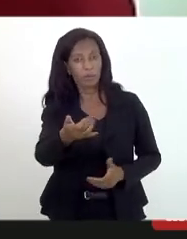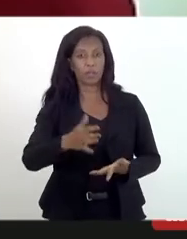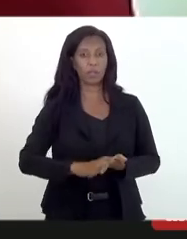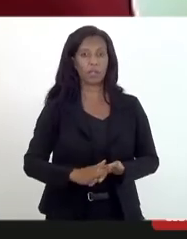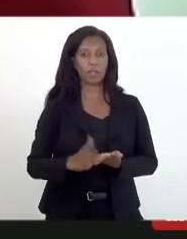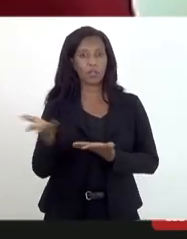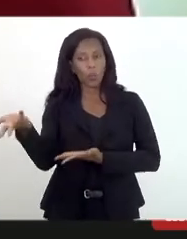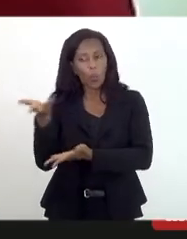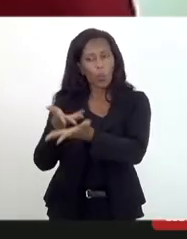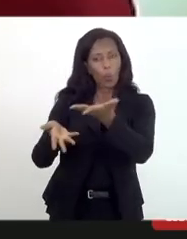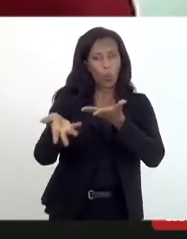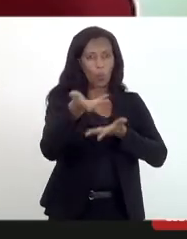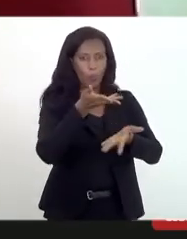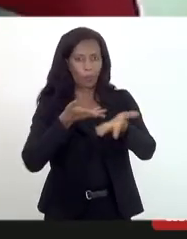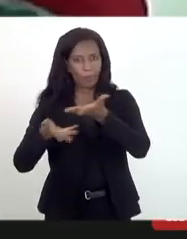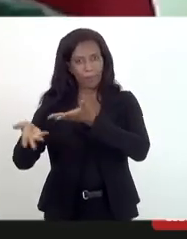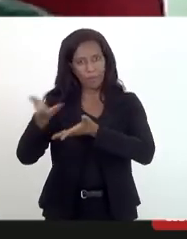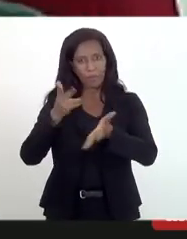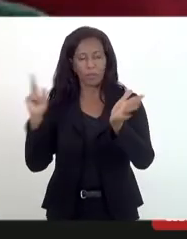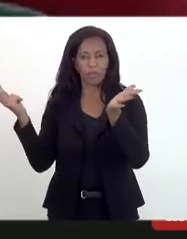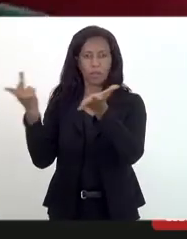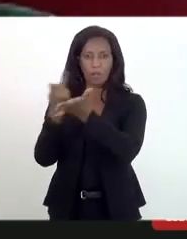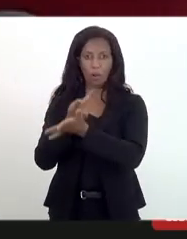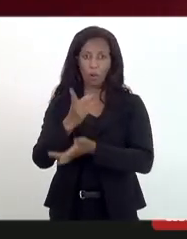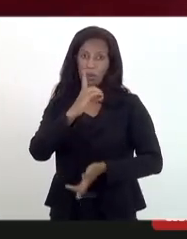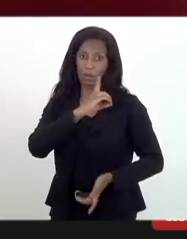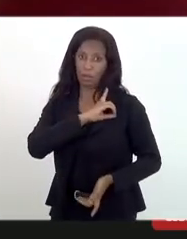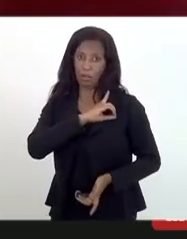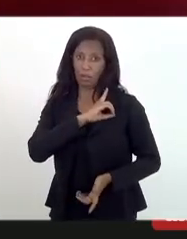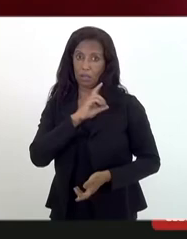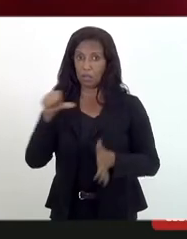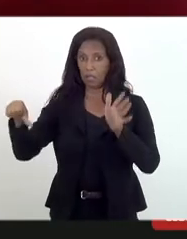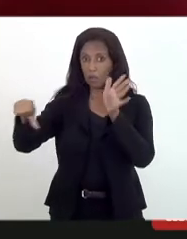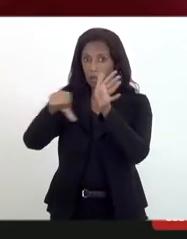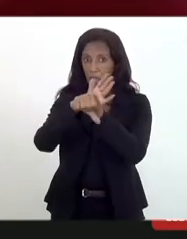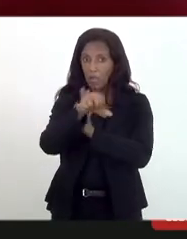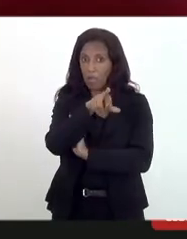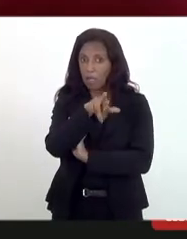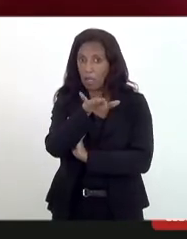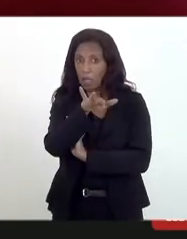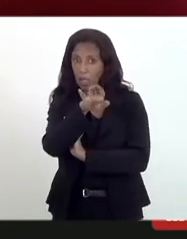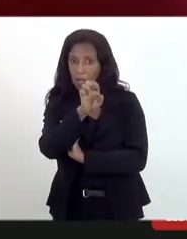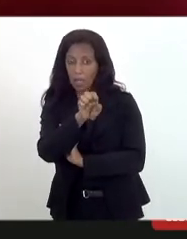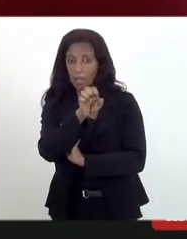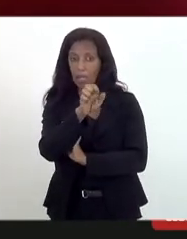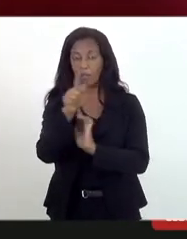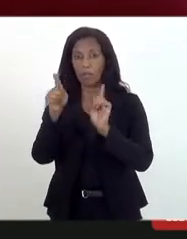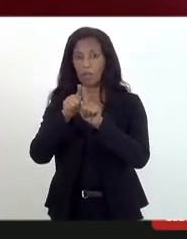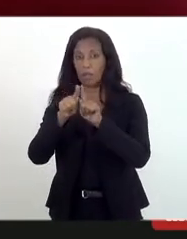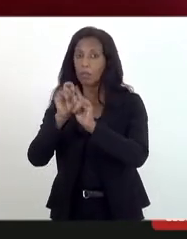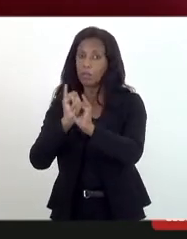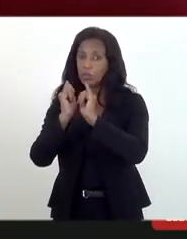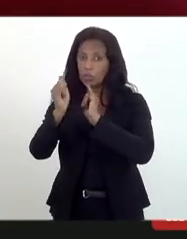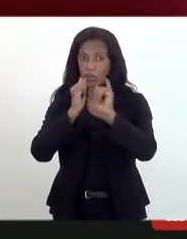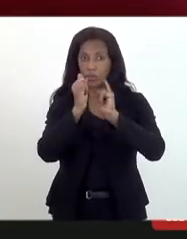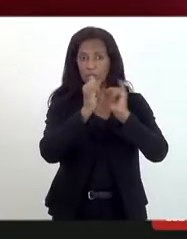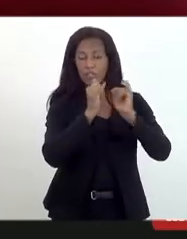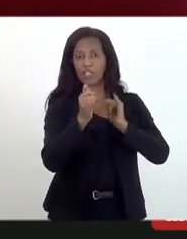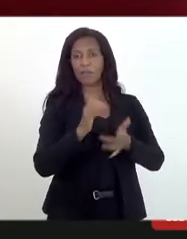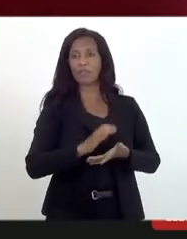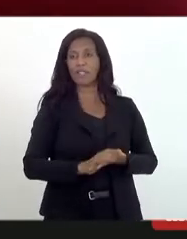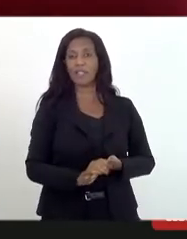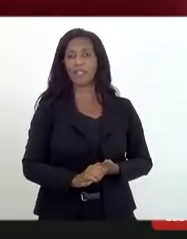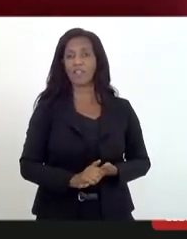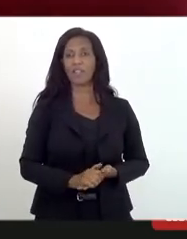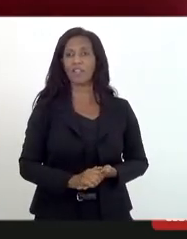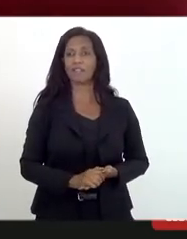compartilhar esse fato com a delegacia de crimes, de repressão aos crimes de informática, na medida em que está